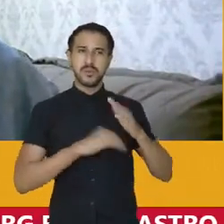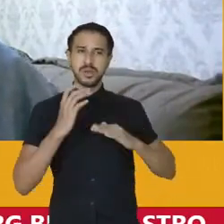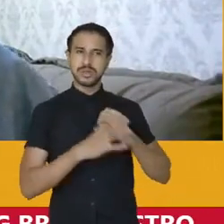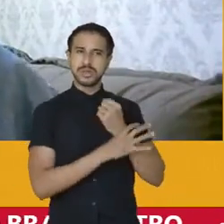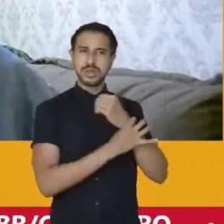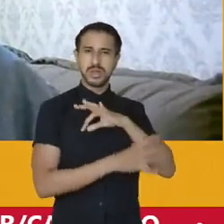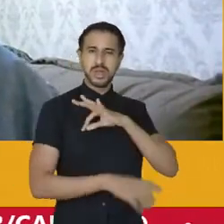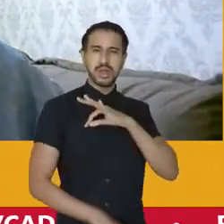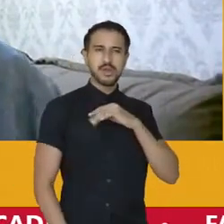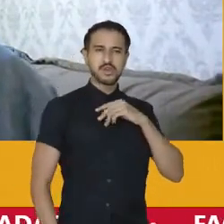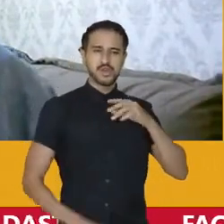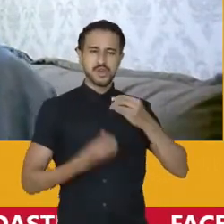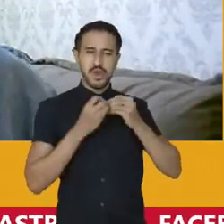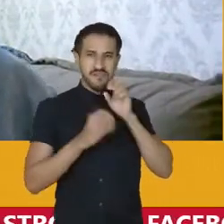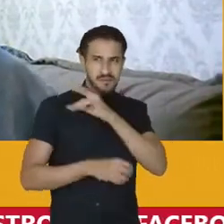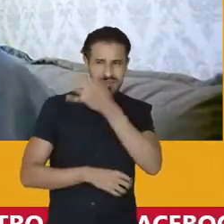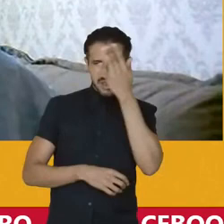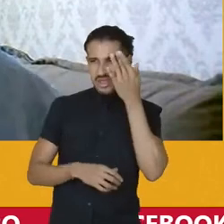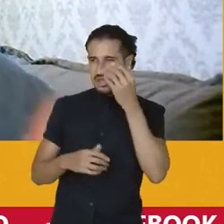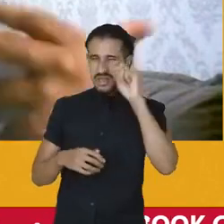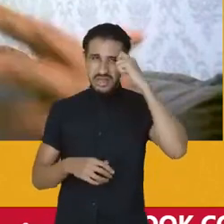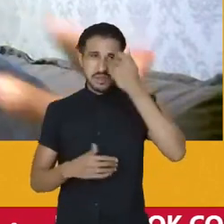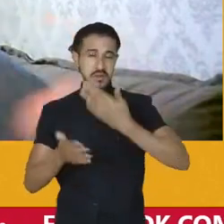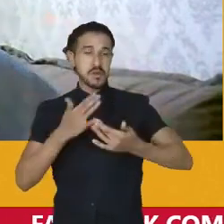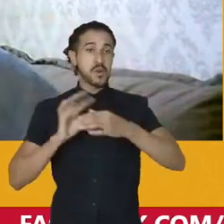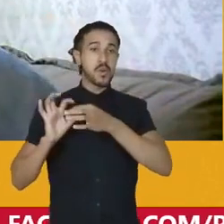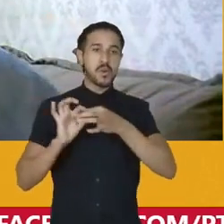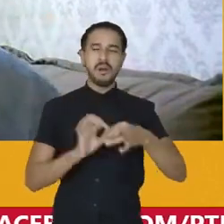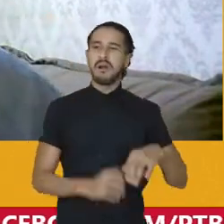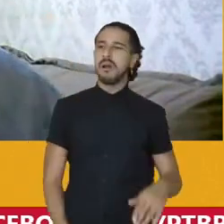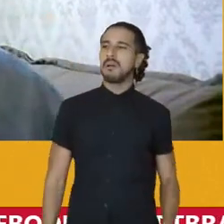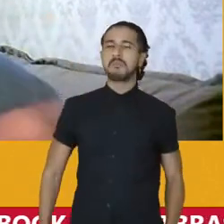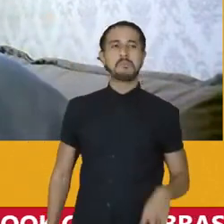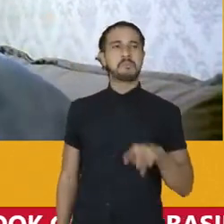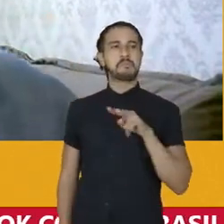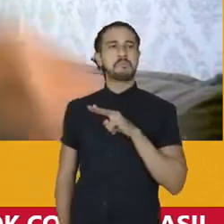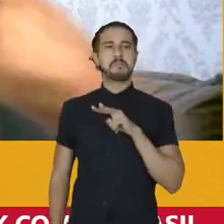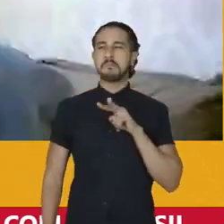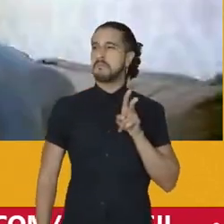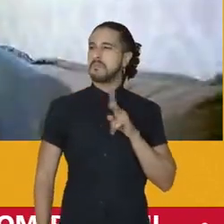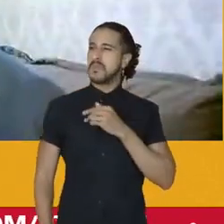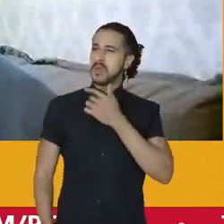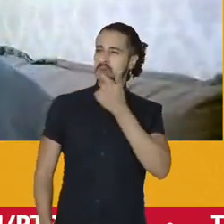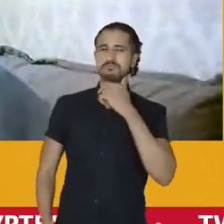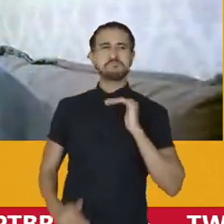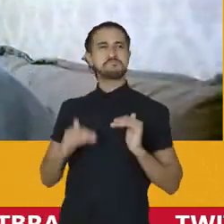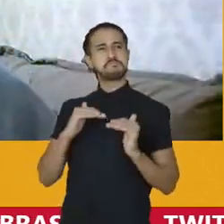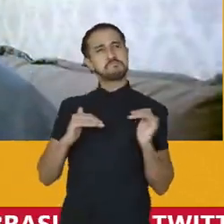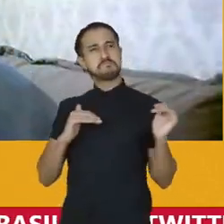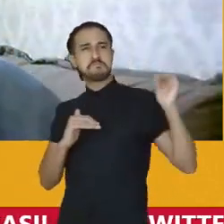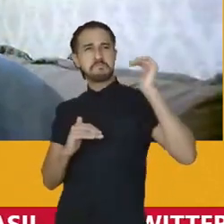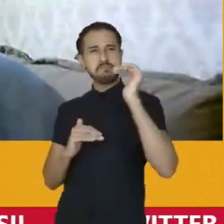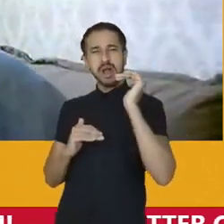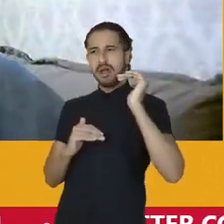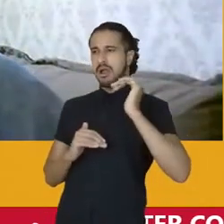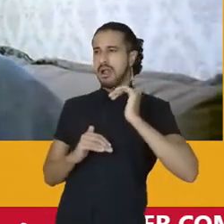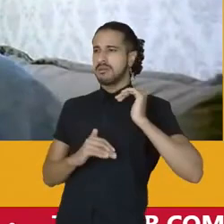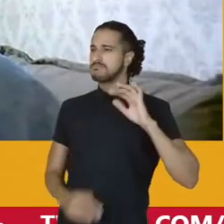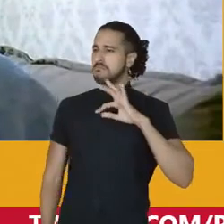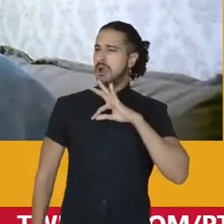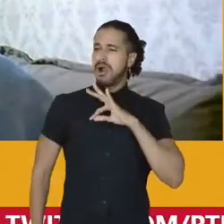uma pessoa negra, em qualquer situação, ele se acha bonita preta, ele se acha a autoridade máxima do BOPE,